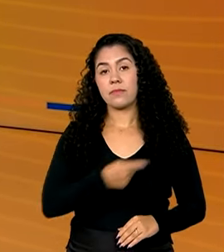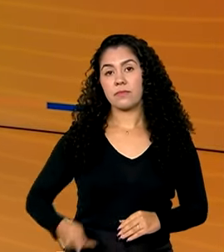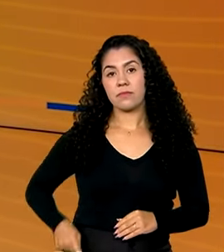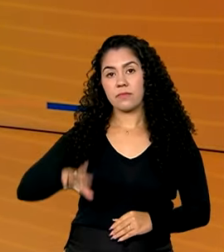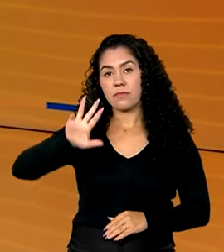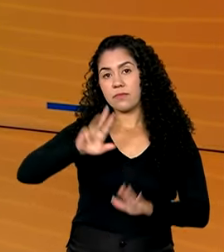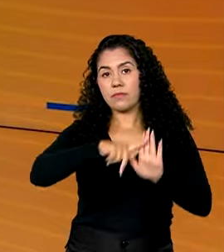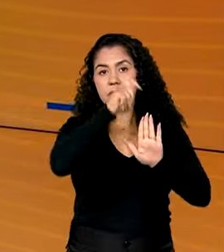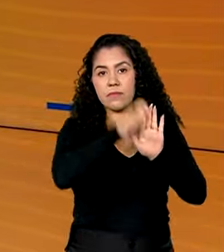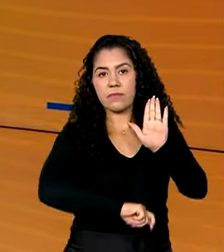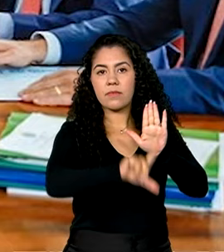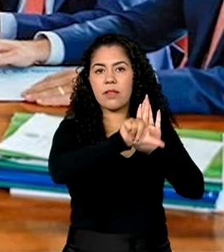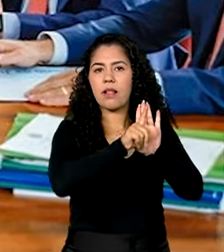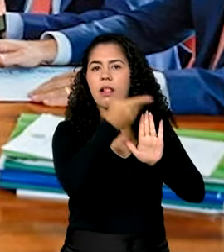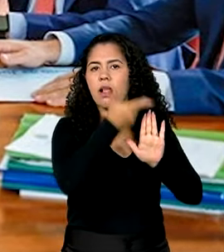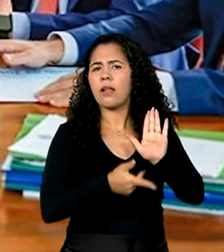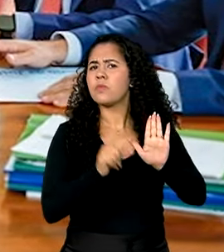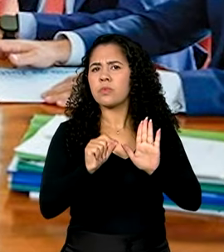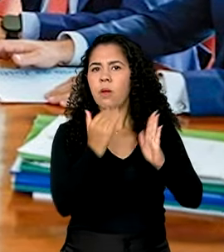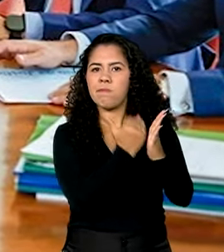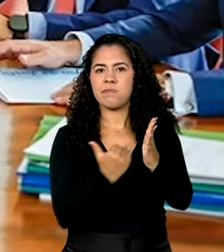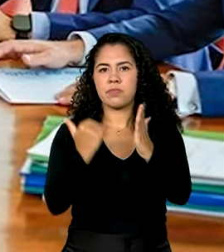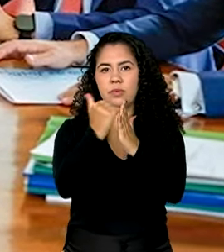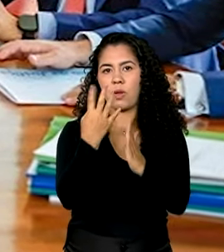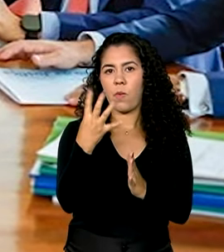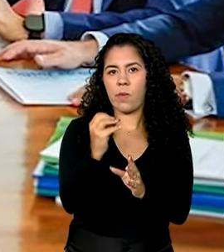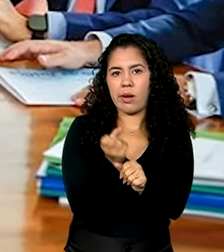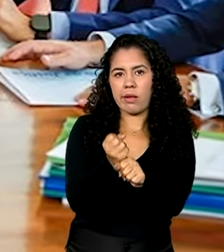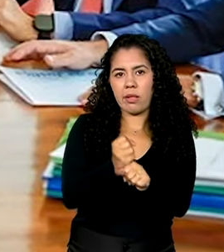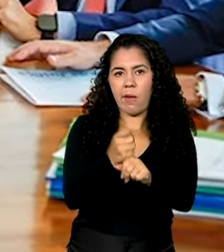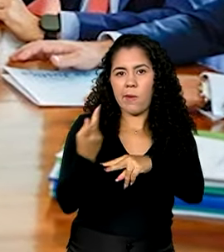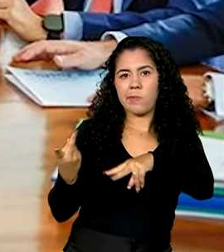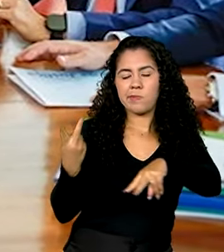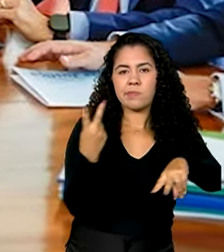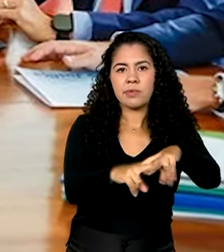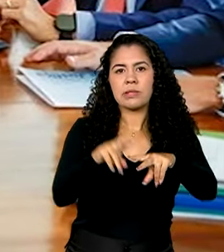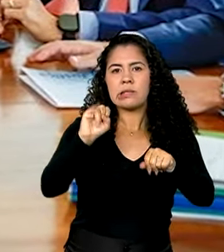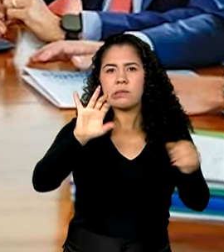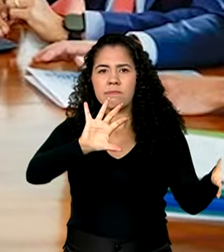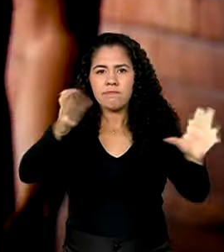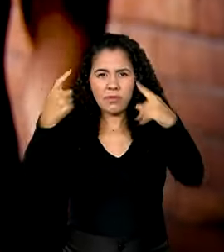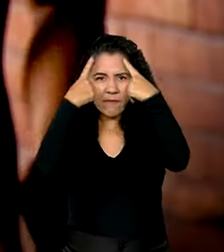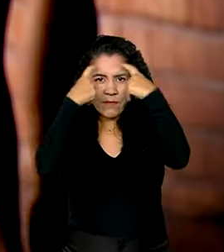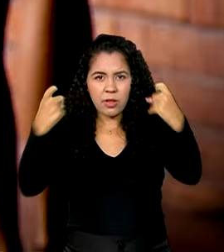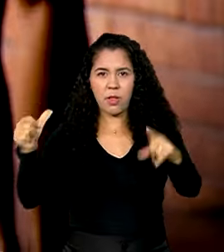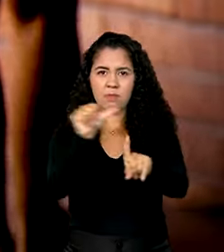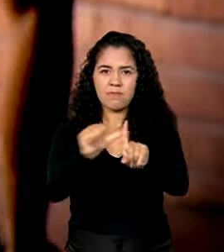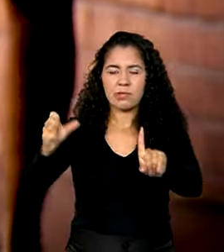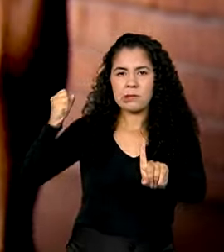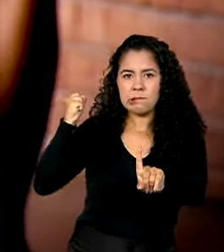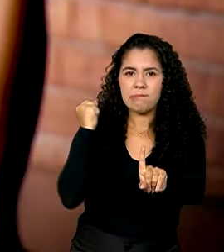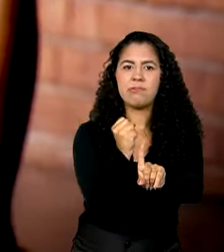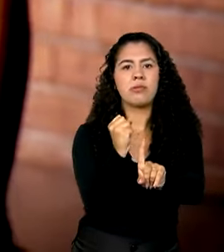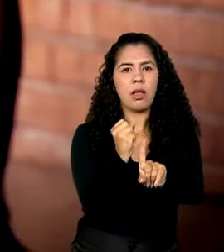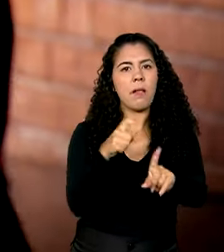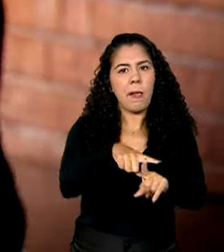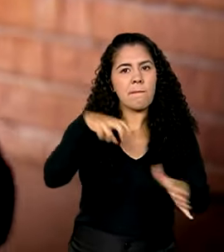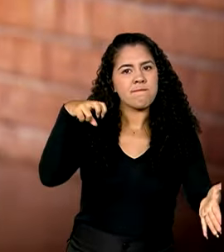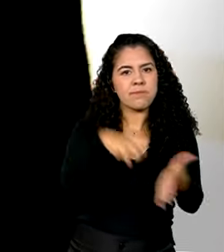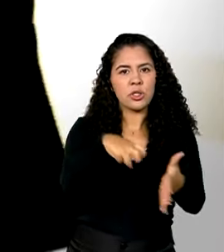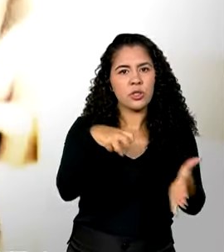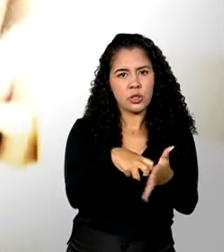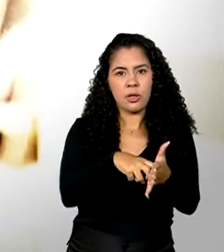Presidente Lula sanciona a lei que aumenta para até 40 anos a pena para casos de feminicídio. É a maior punição